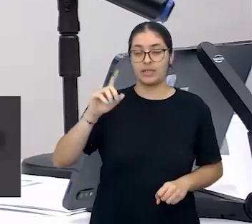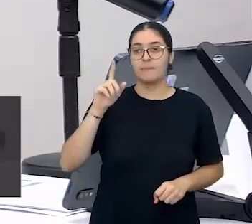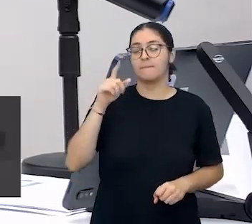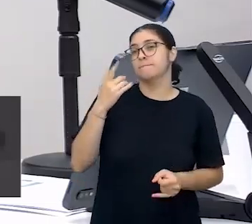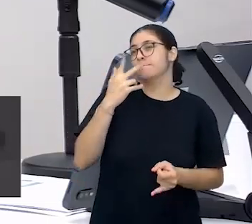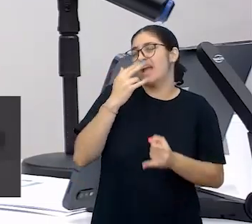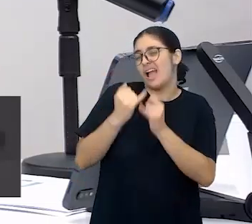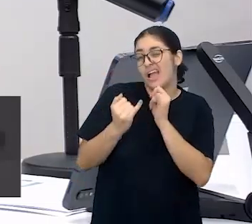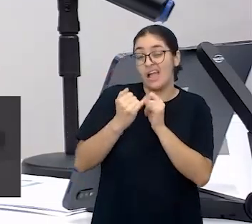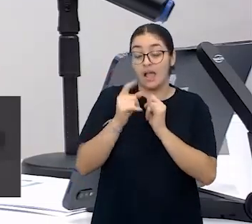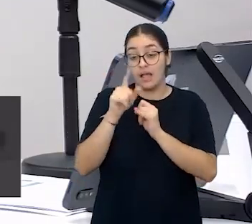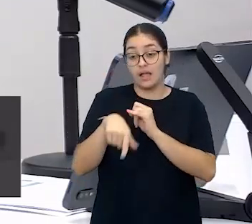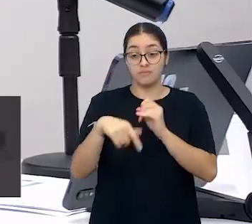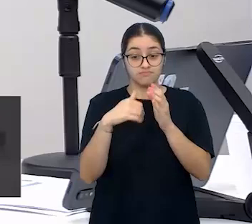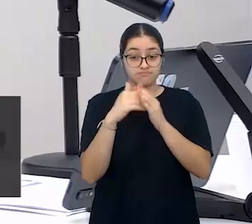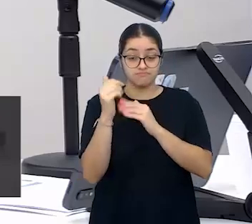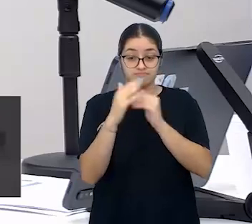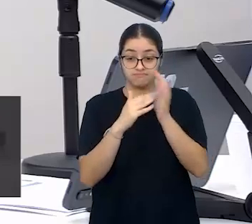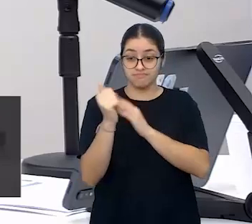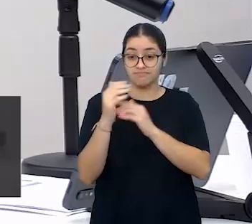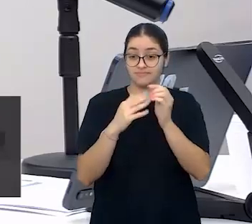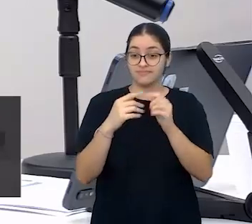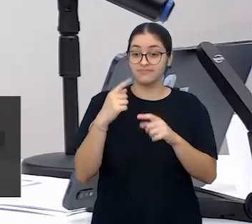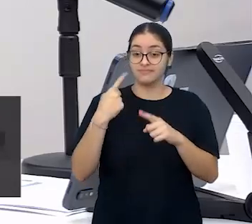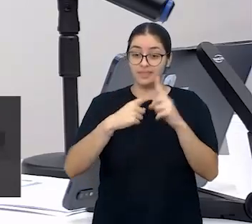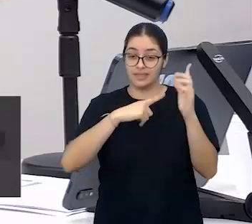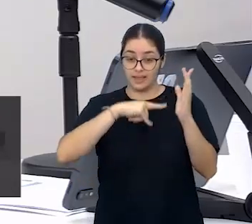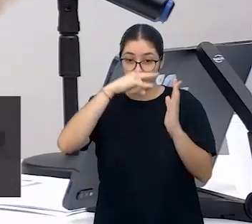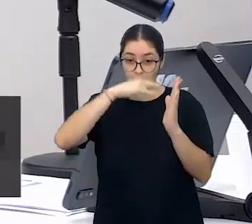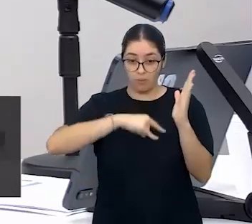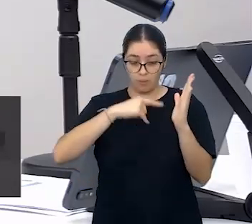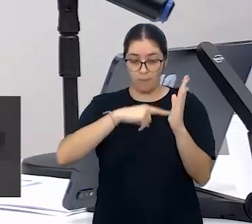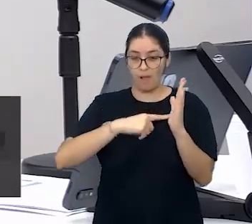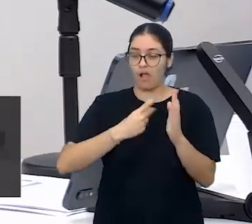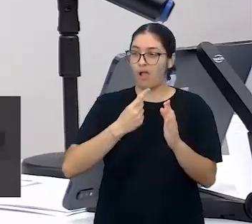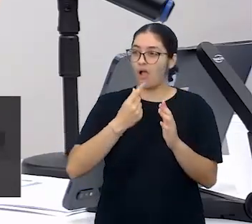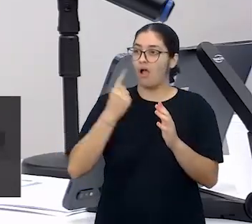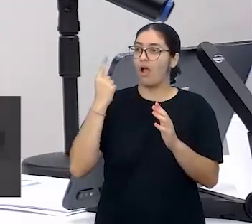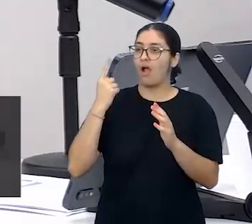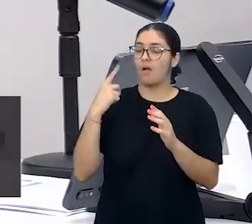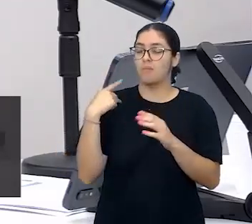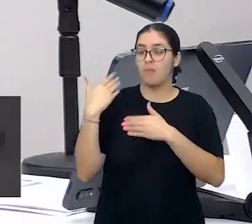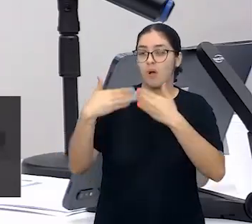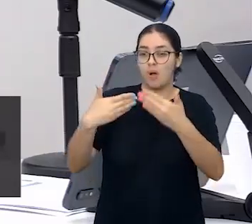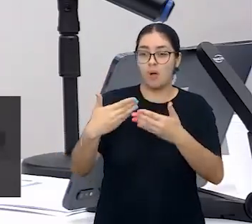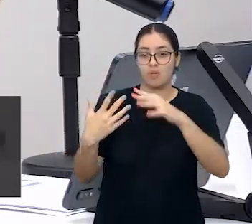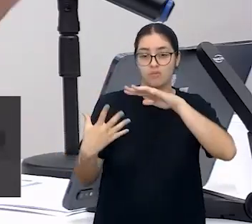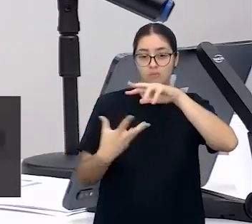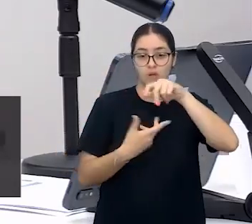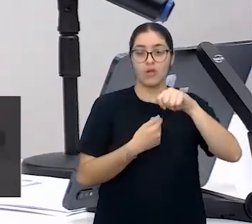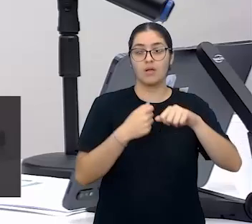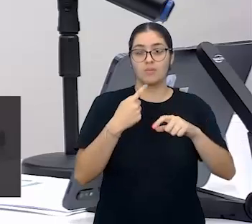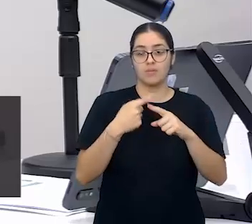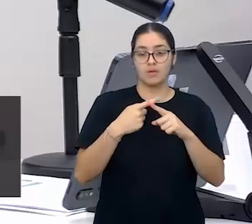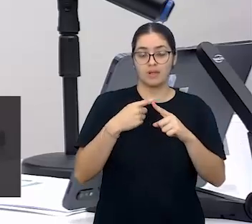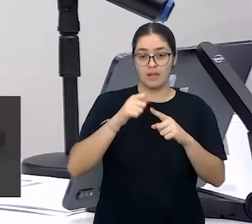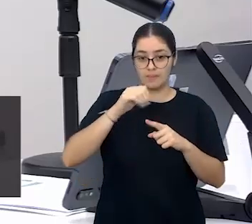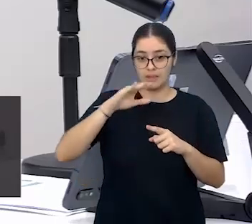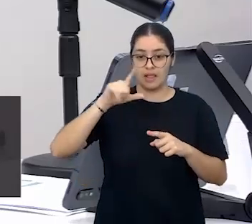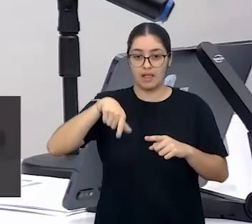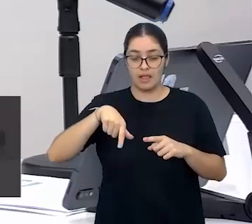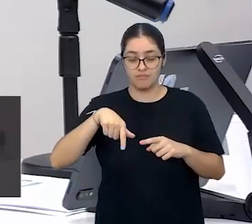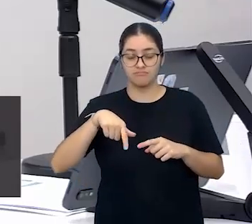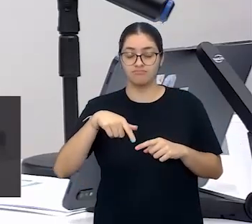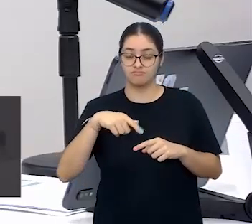colocou aqui, que já vem de documentos que regem a educação no mundo todo. Alfabetização é habilidade. O papel de promover